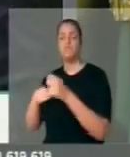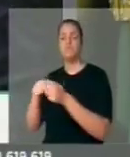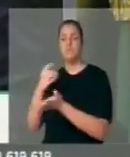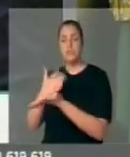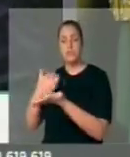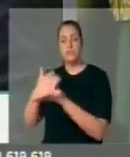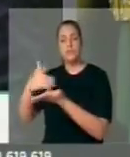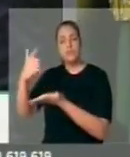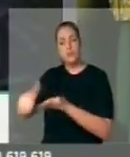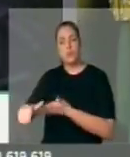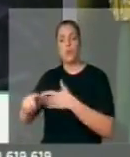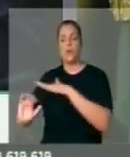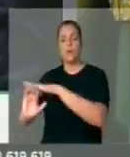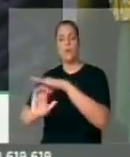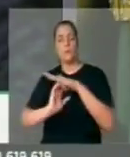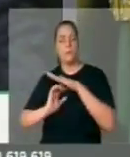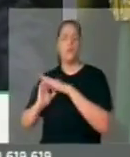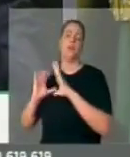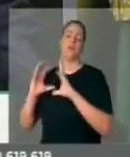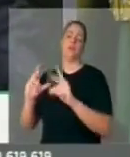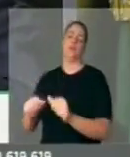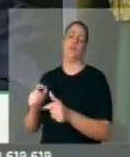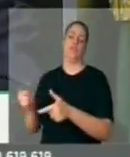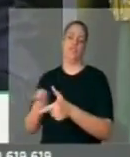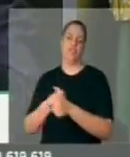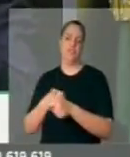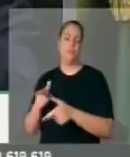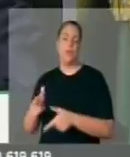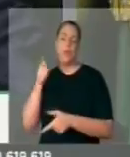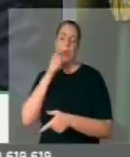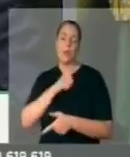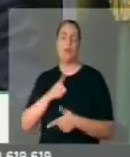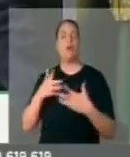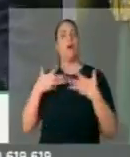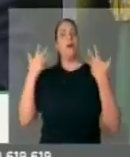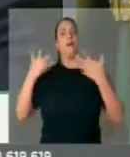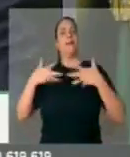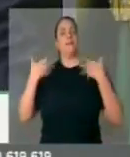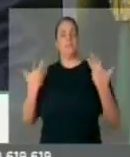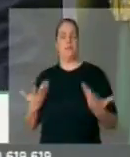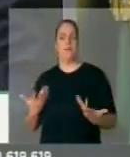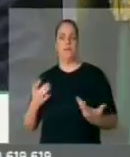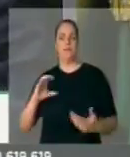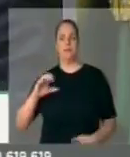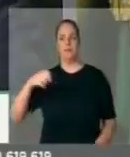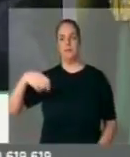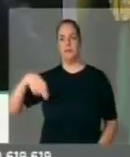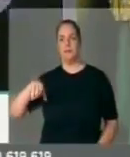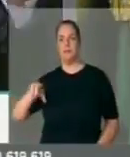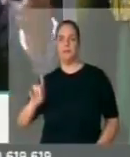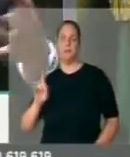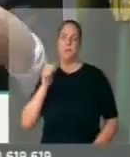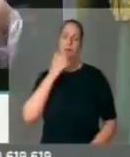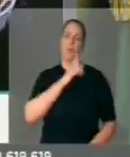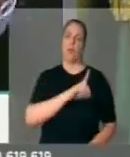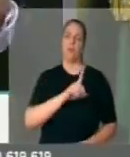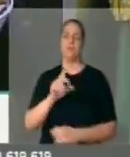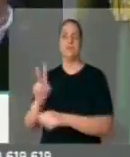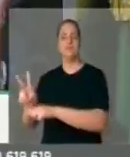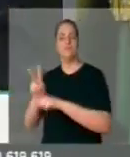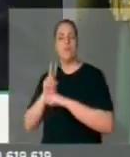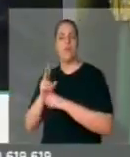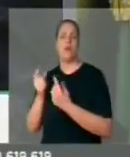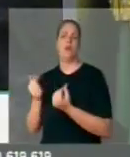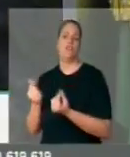para as nossas empresas, para que eles voltem a ter a CND para que possam conseguir pegar os